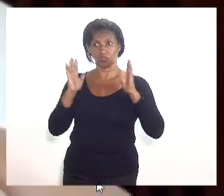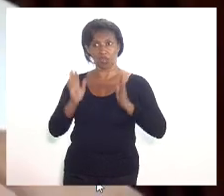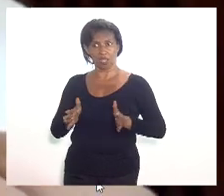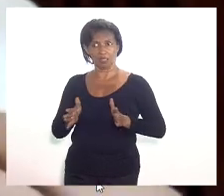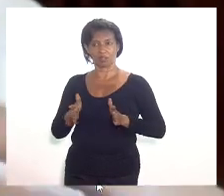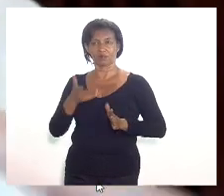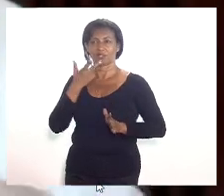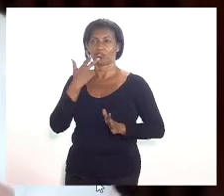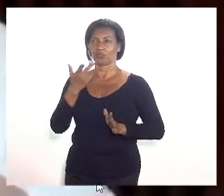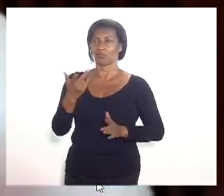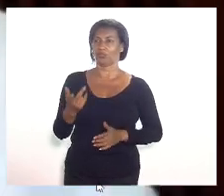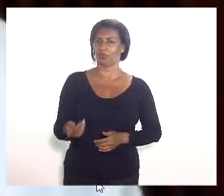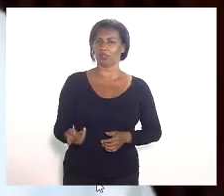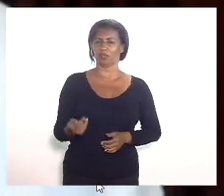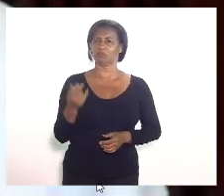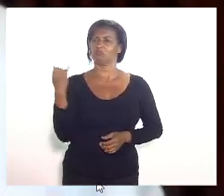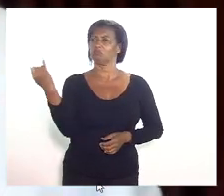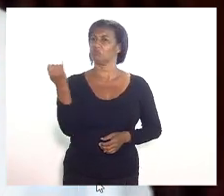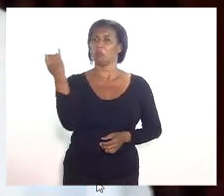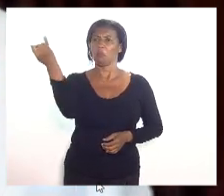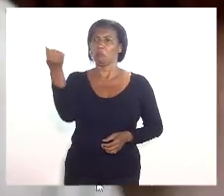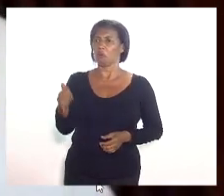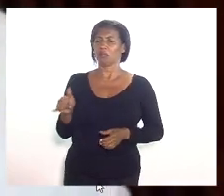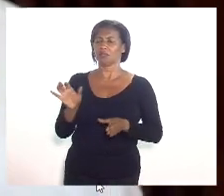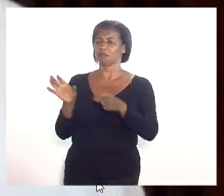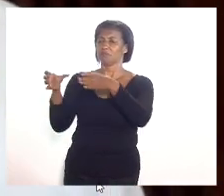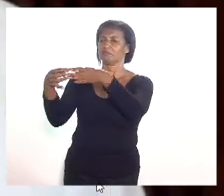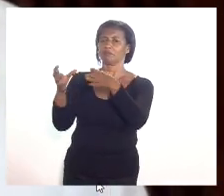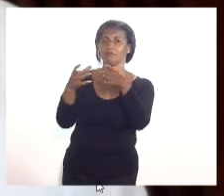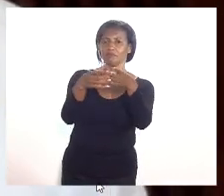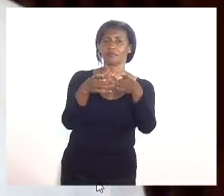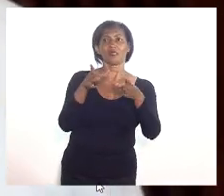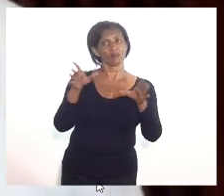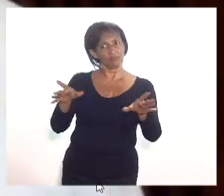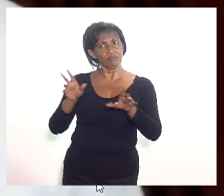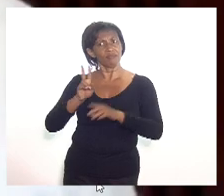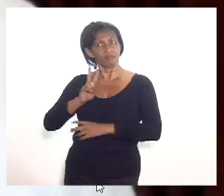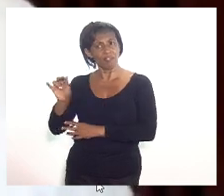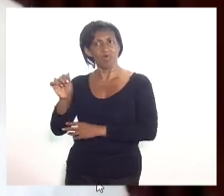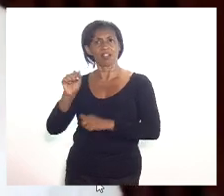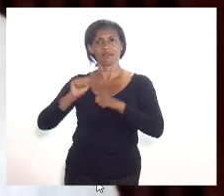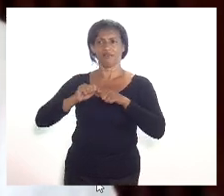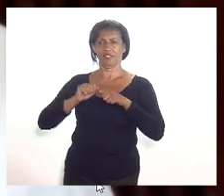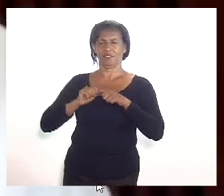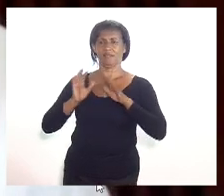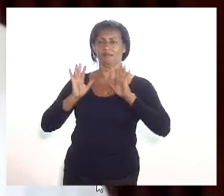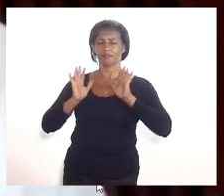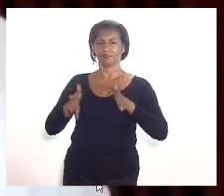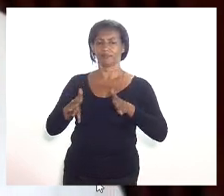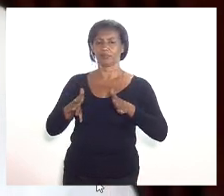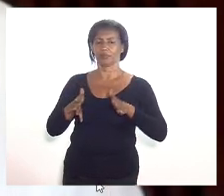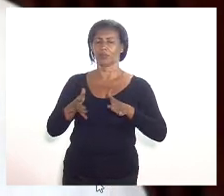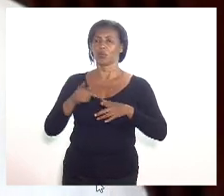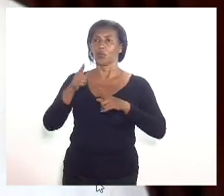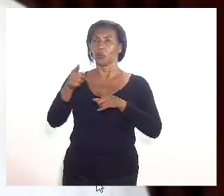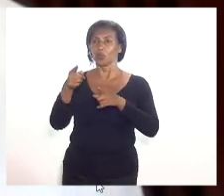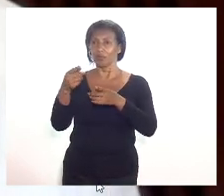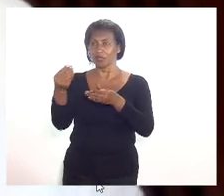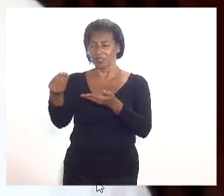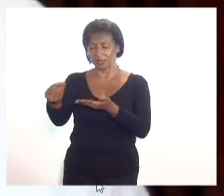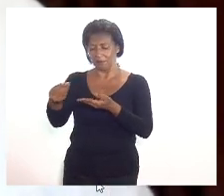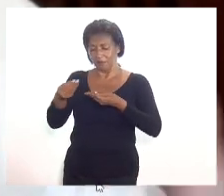que não importa a classe, ela terá que fazer. O que a vossa excelência encaminhou é o contrário,